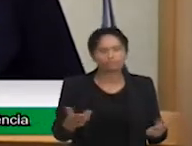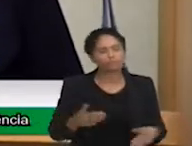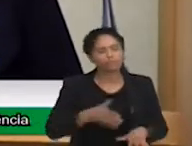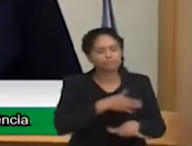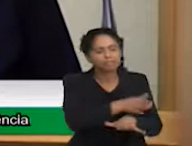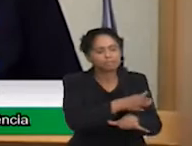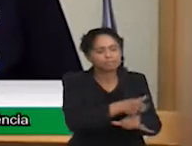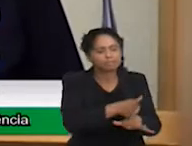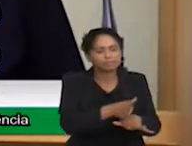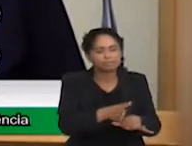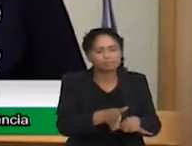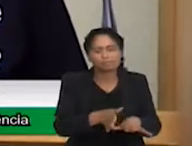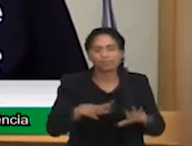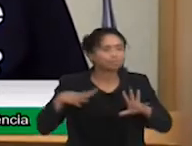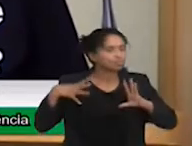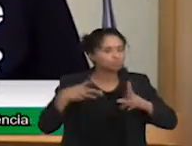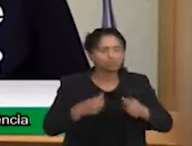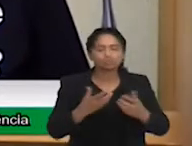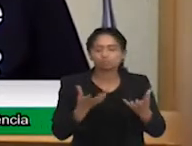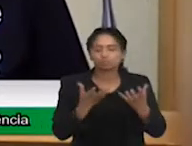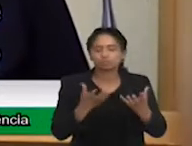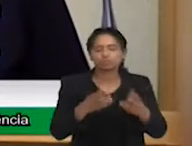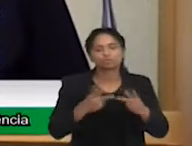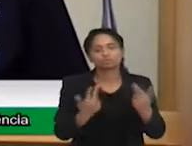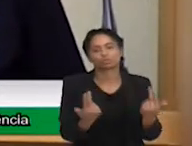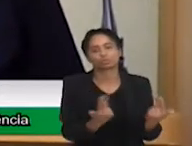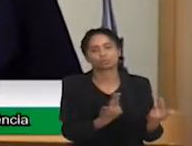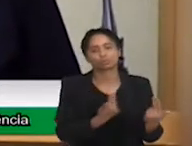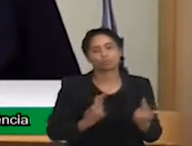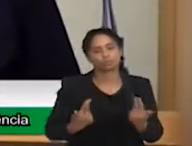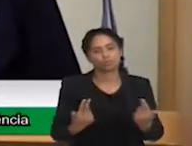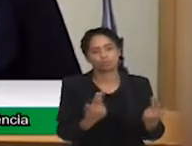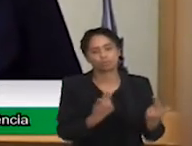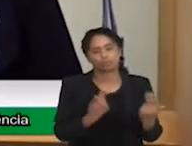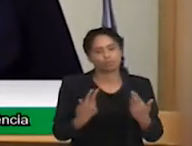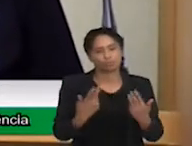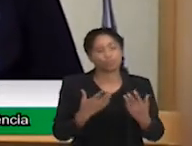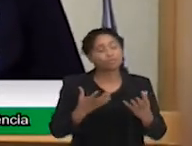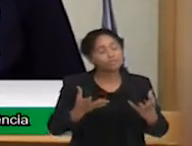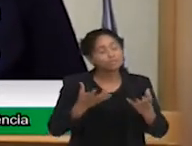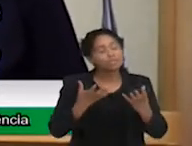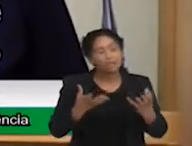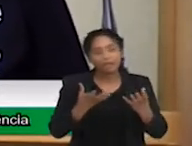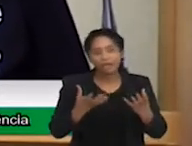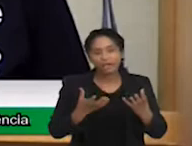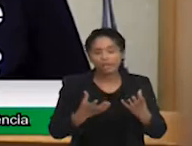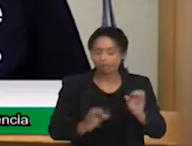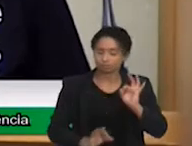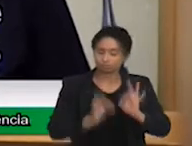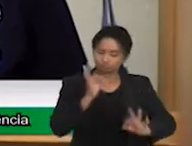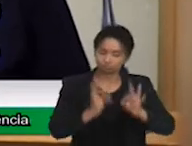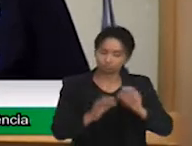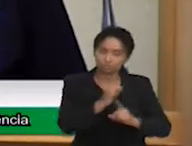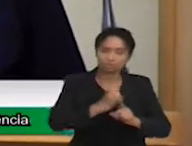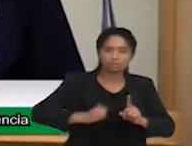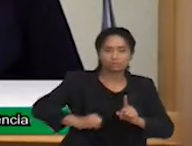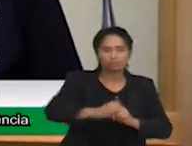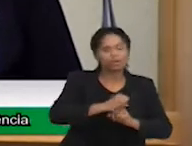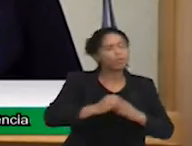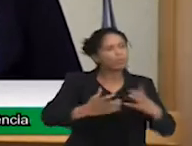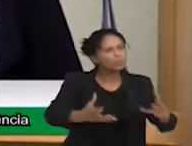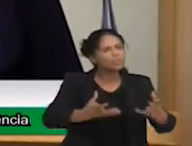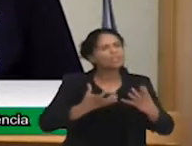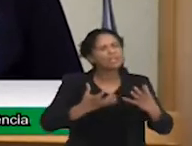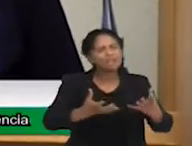processos de trabalhos bem elaborados. Queremos penalidades, queremos justiça social, queremos